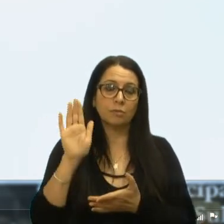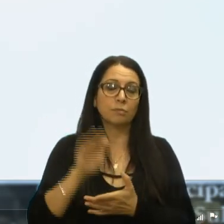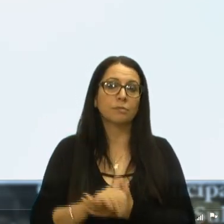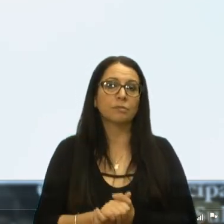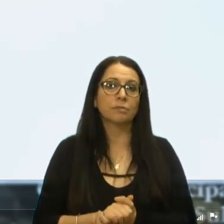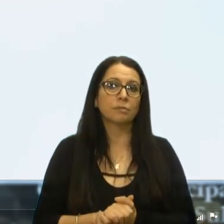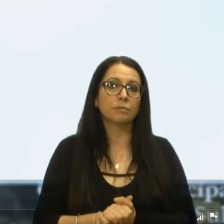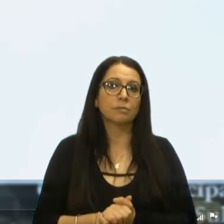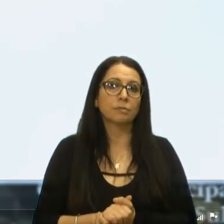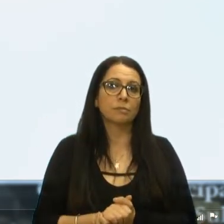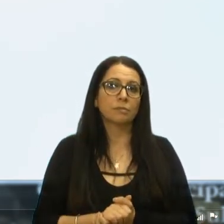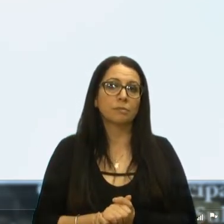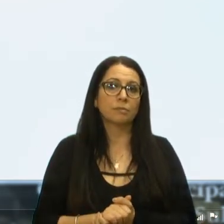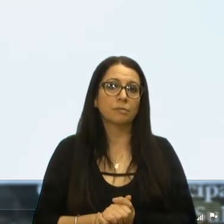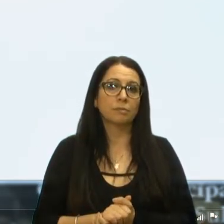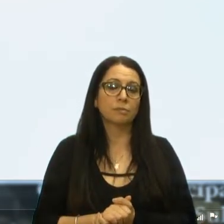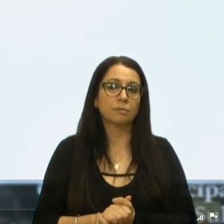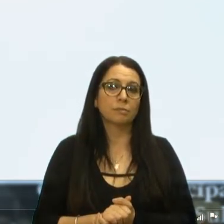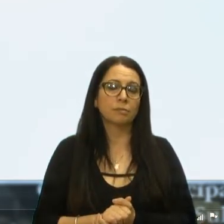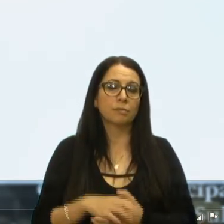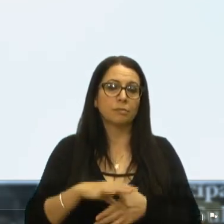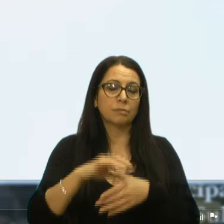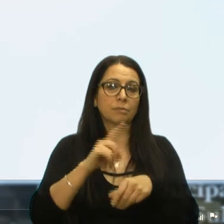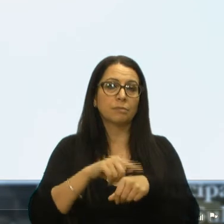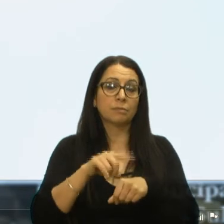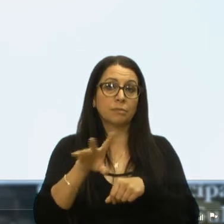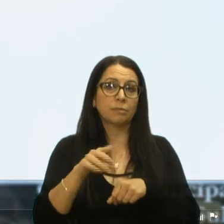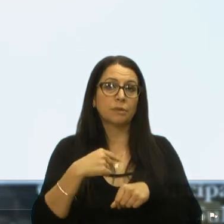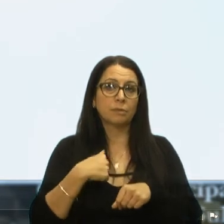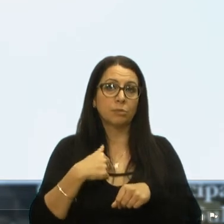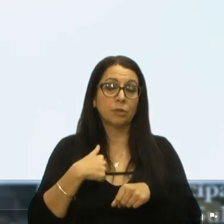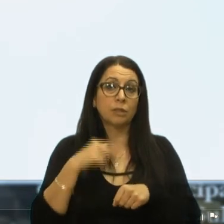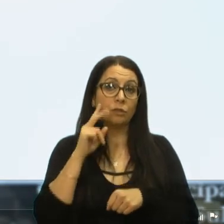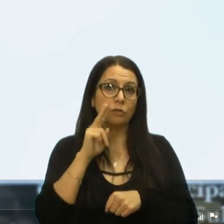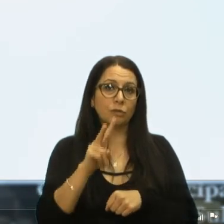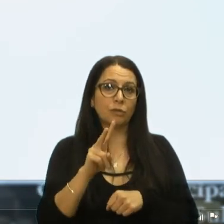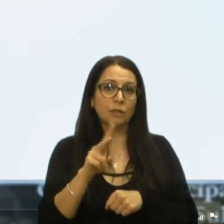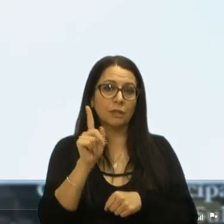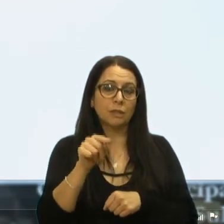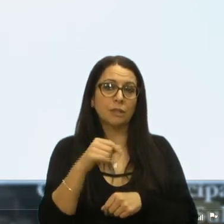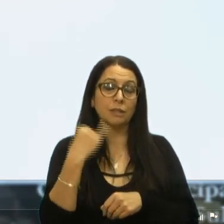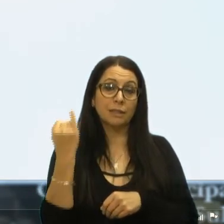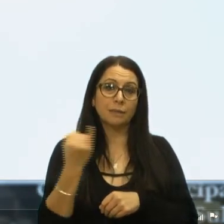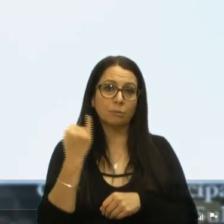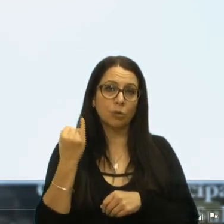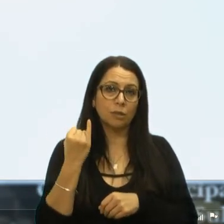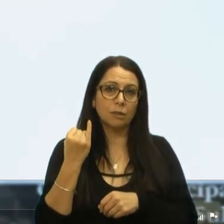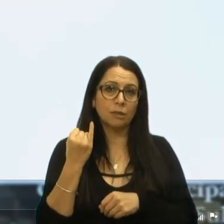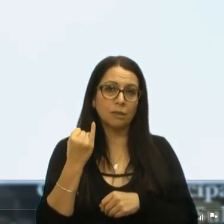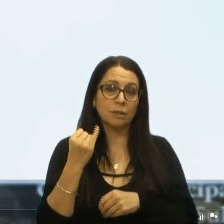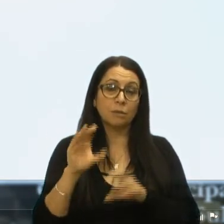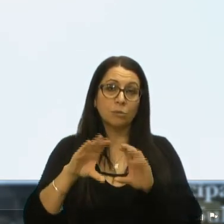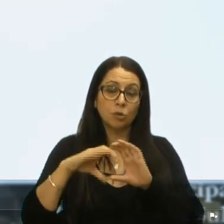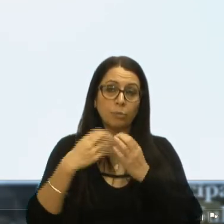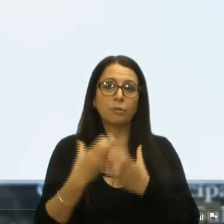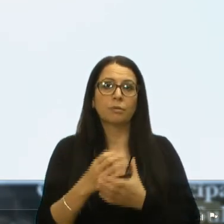meu líder. Foi eu, porque eu via que era de importância para a comunidade.